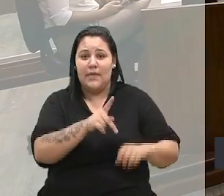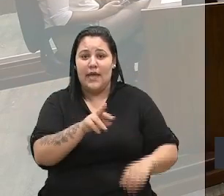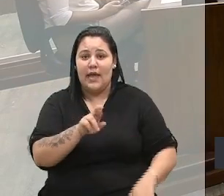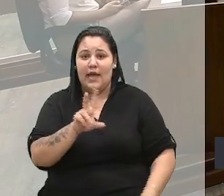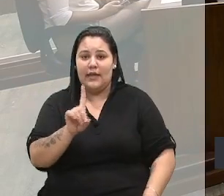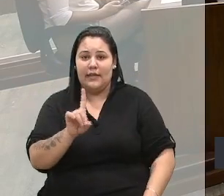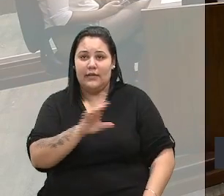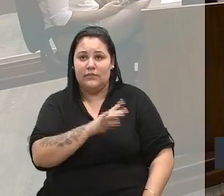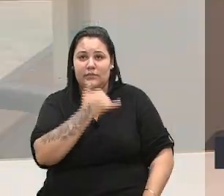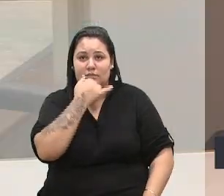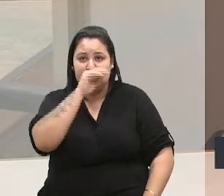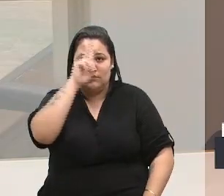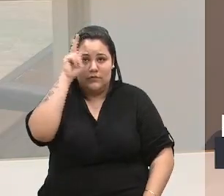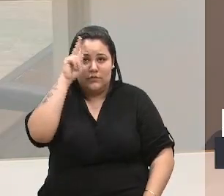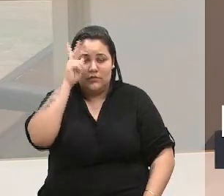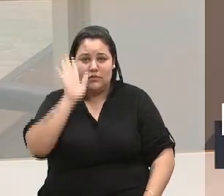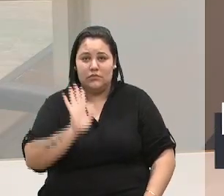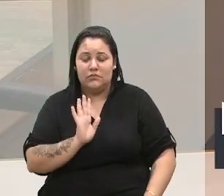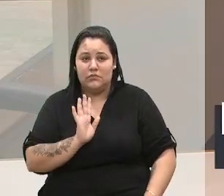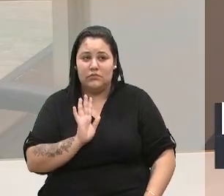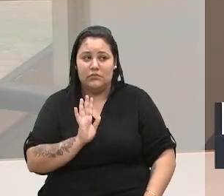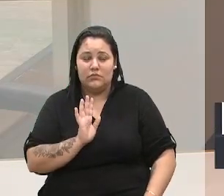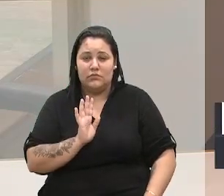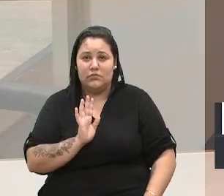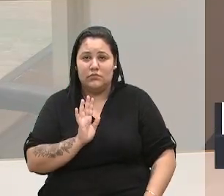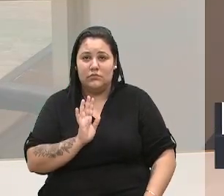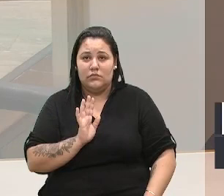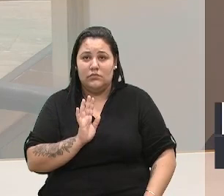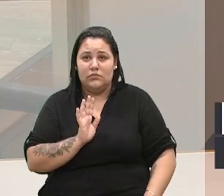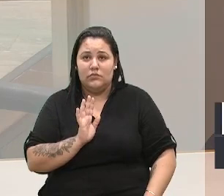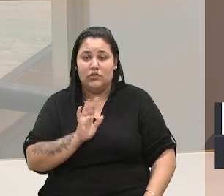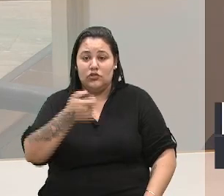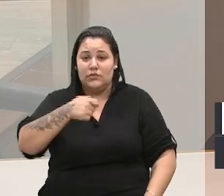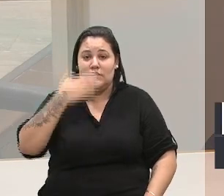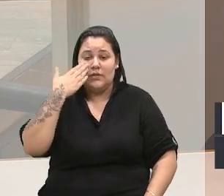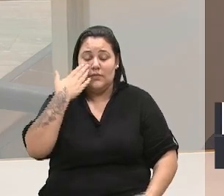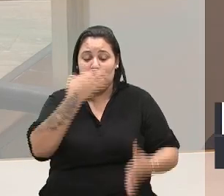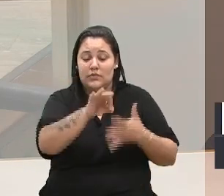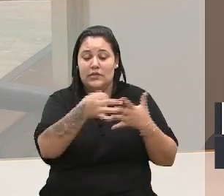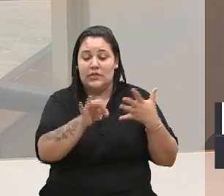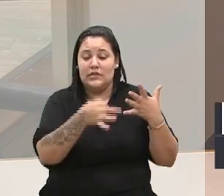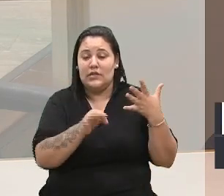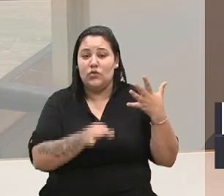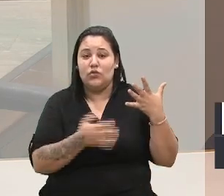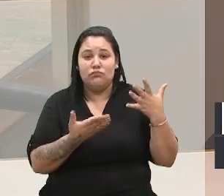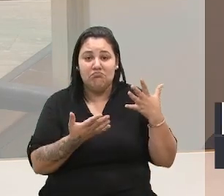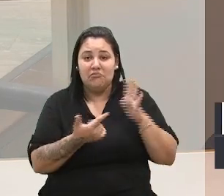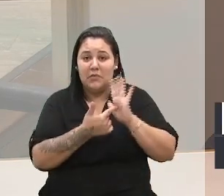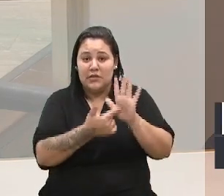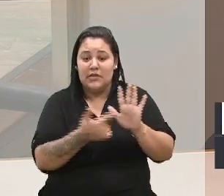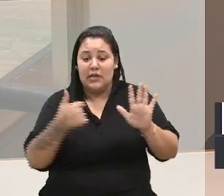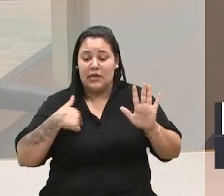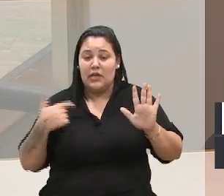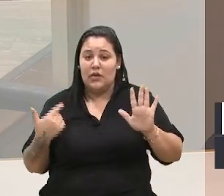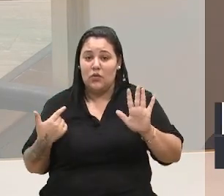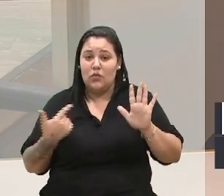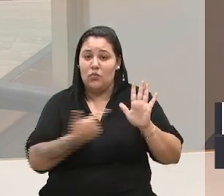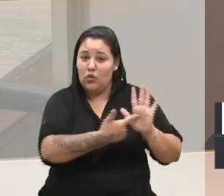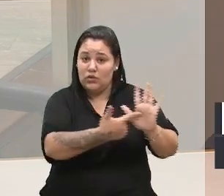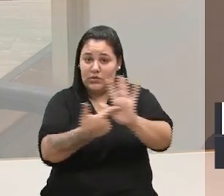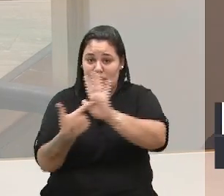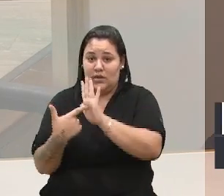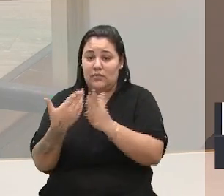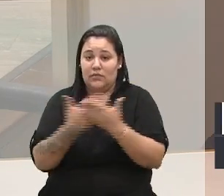...de servidores para explicar quais foram os pré-requisitos, que foram os pré-requisitos que foram apresentados, que eu trouxe para todos os